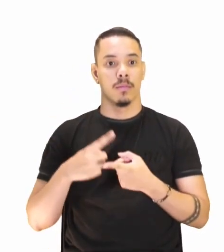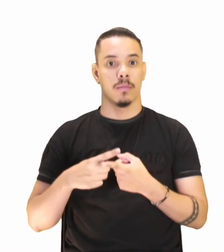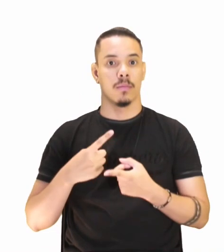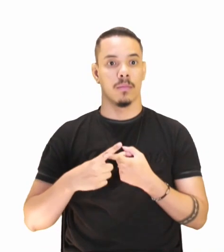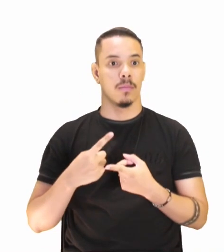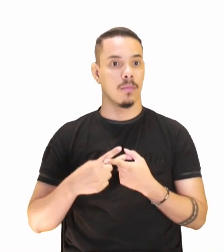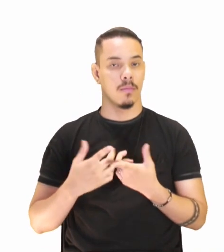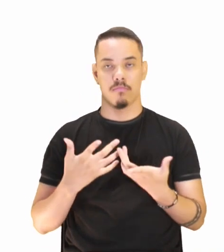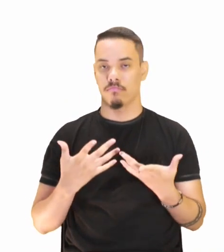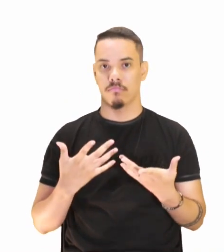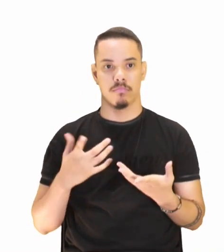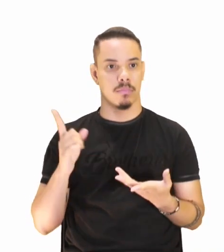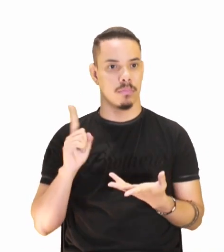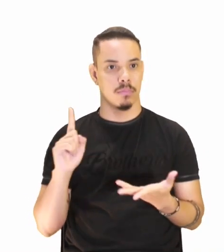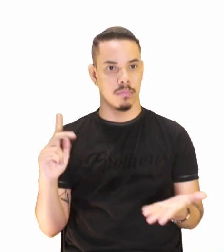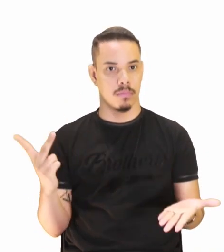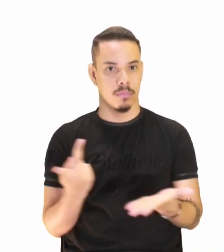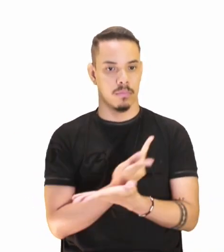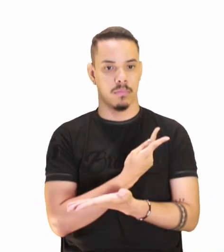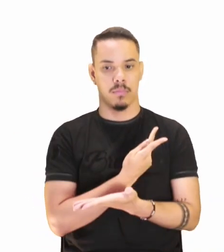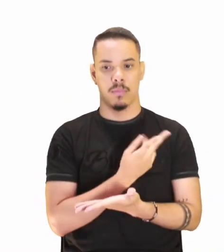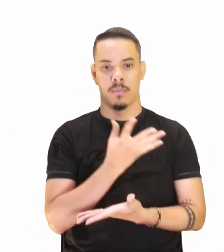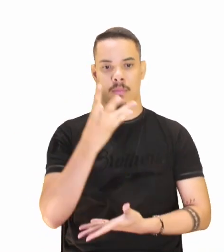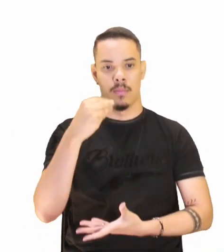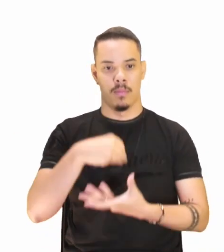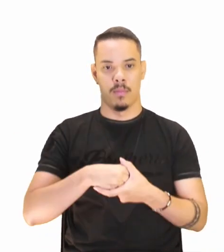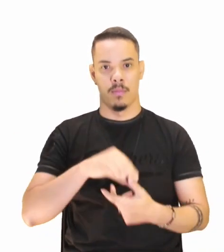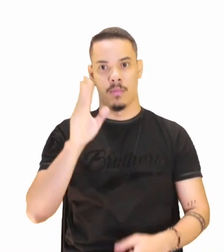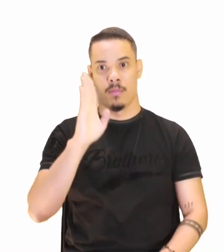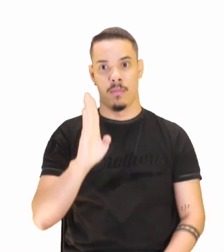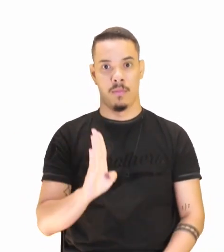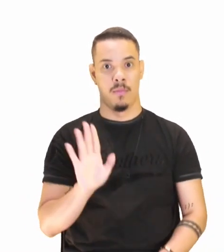perguntando por que não ocorria aqui no Brasil.